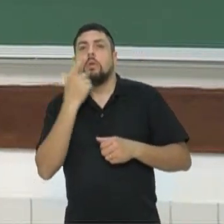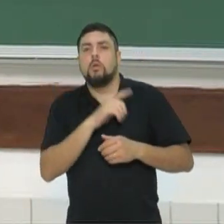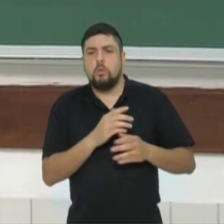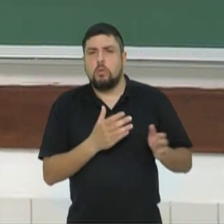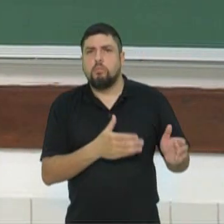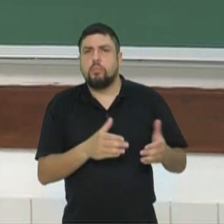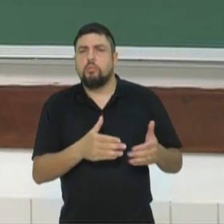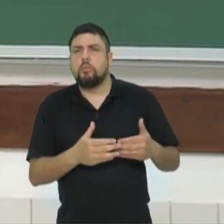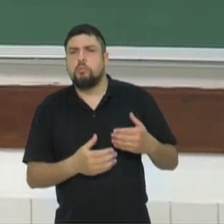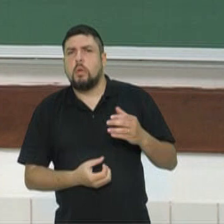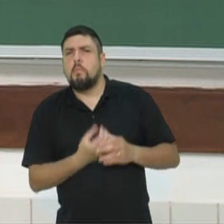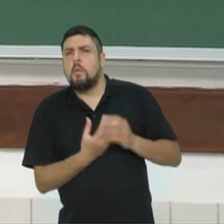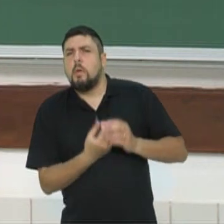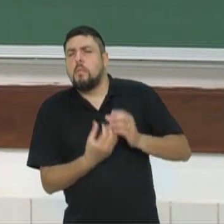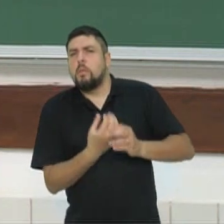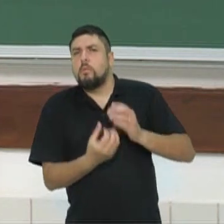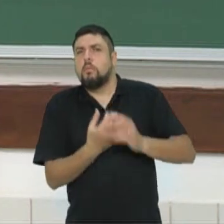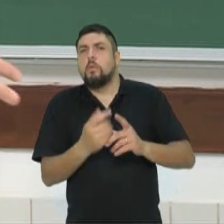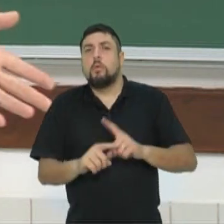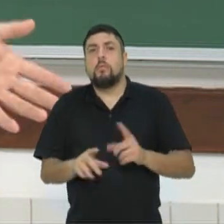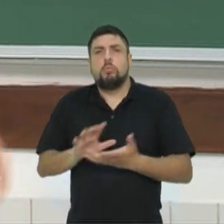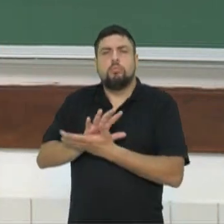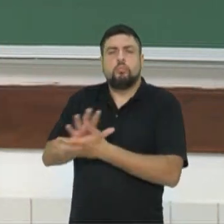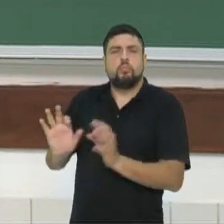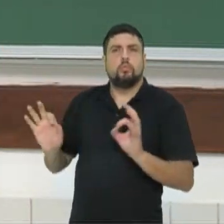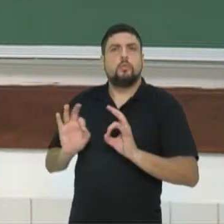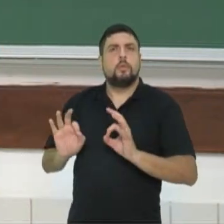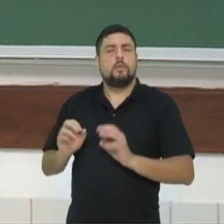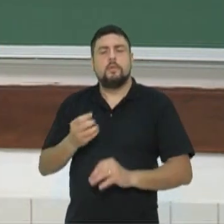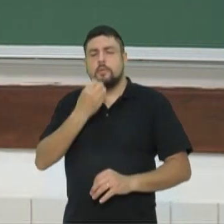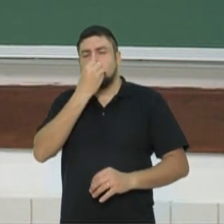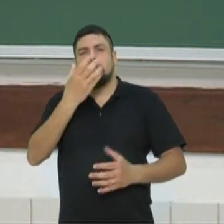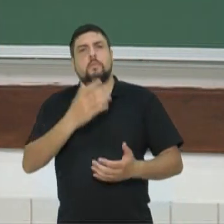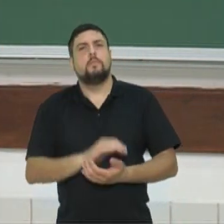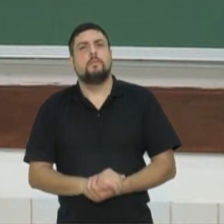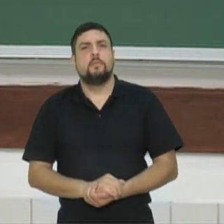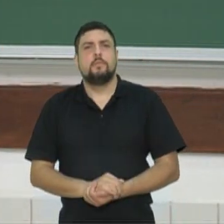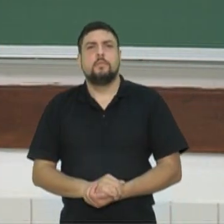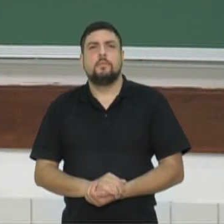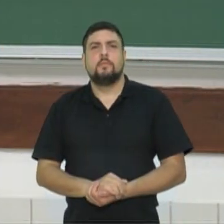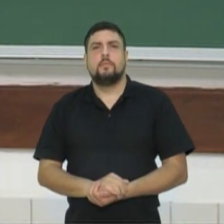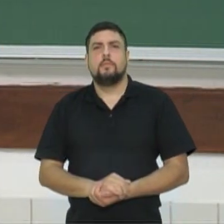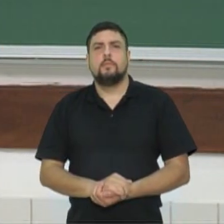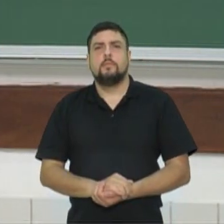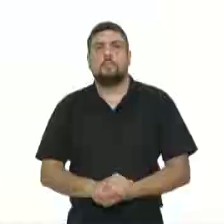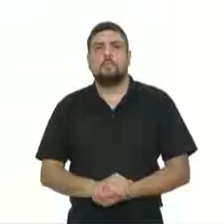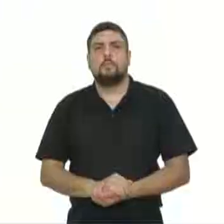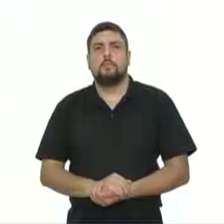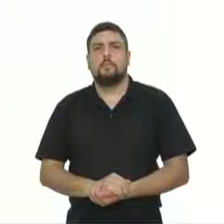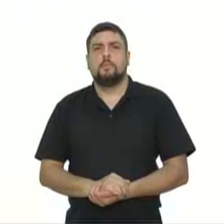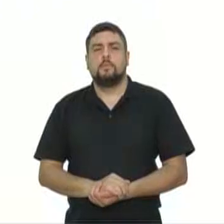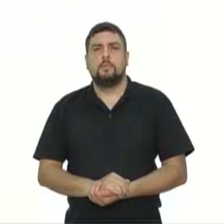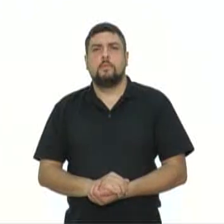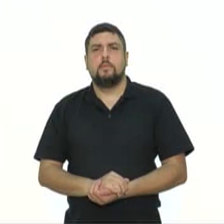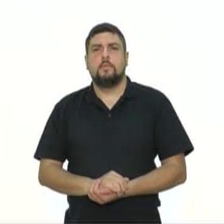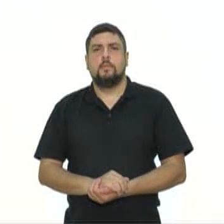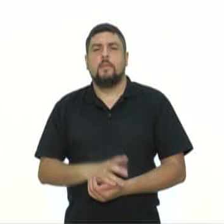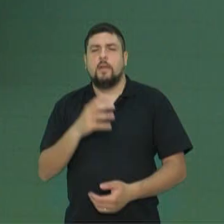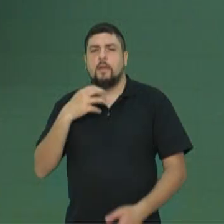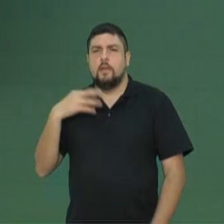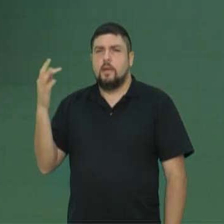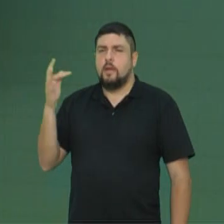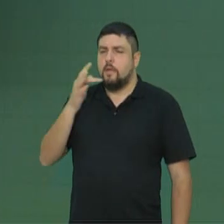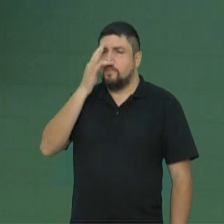vai aumentar a produtividade, reduzindo o impacto. Olha que maravilha. Segue comigo. Florada do IP, vocês sabem que eu adoro ele, né?